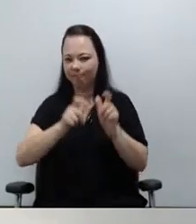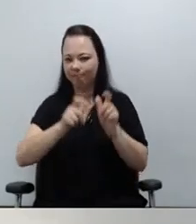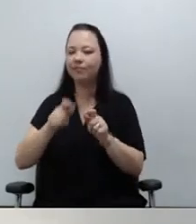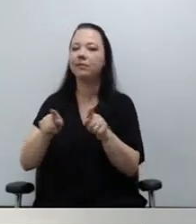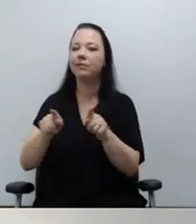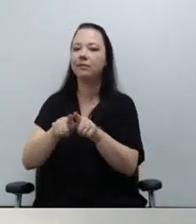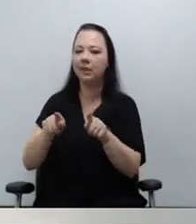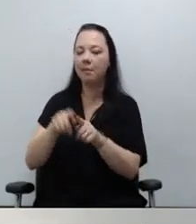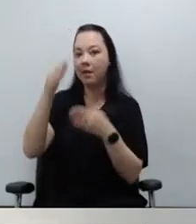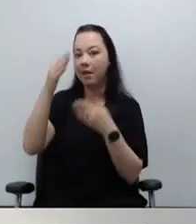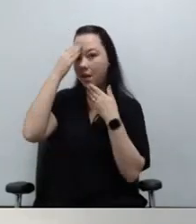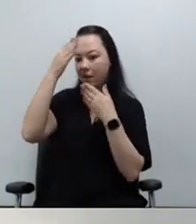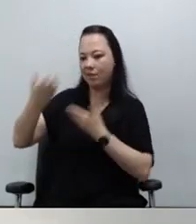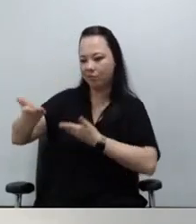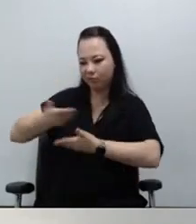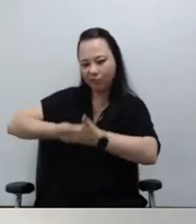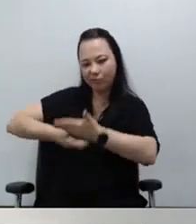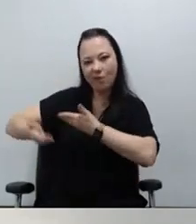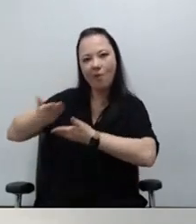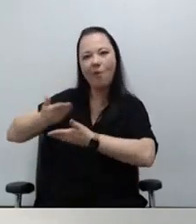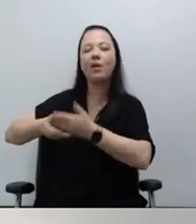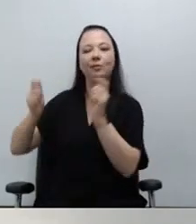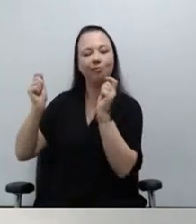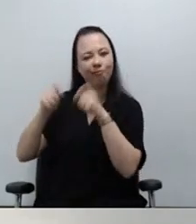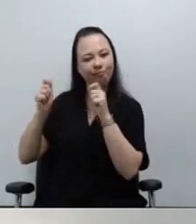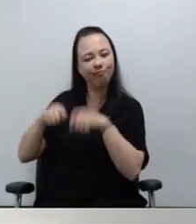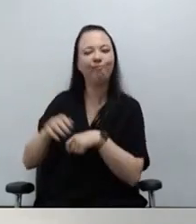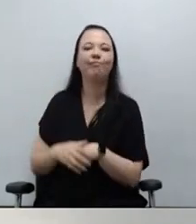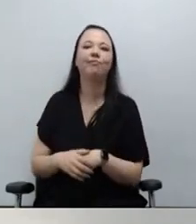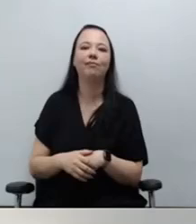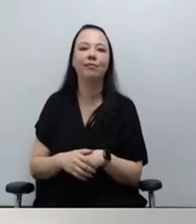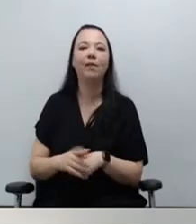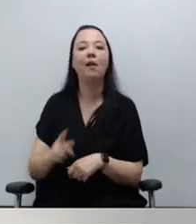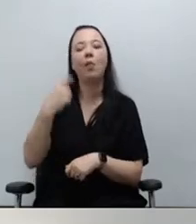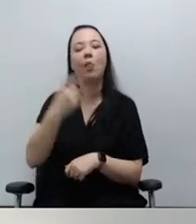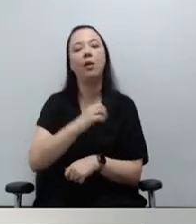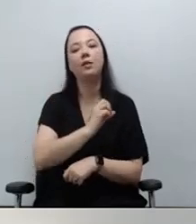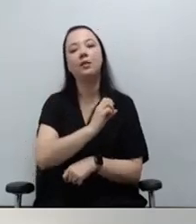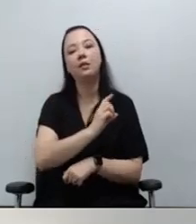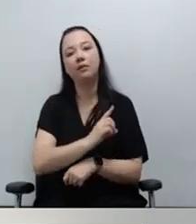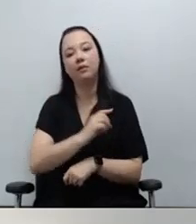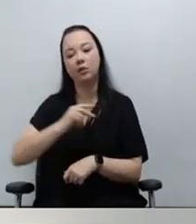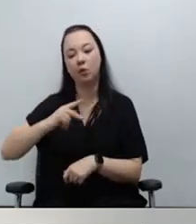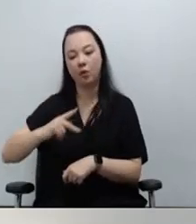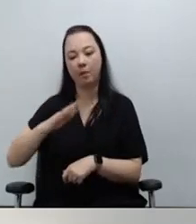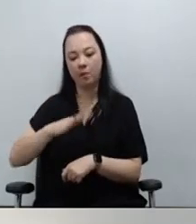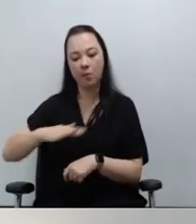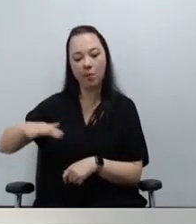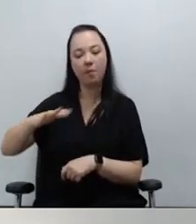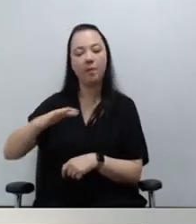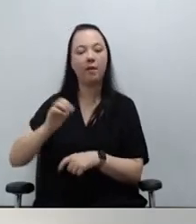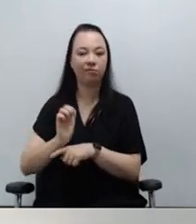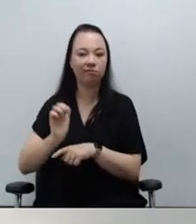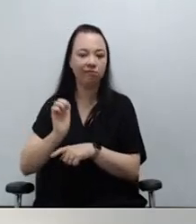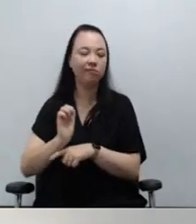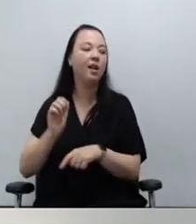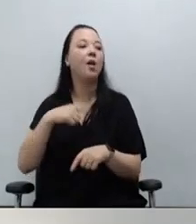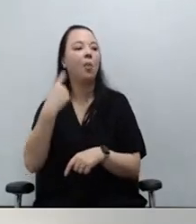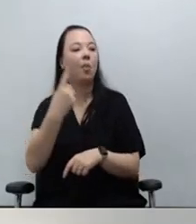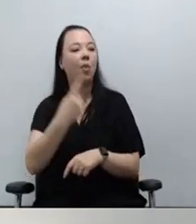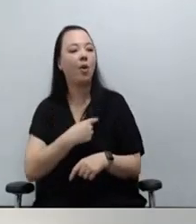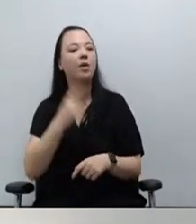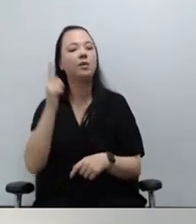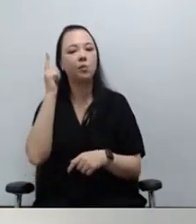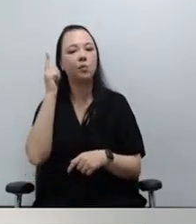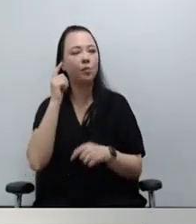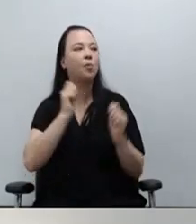pelas trocas que foram possíveis. Certamente nós, da Defensoria Pública do Estado, podemos aprimorar o trabalho ofertado à população